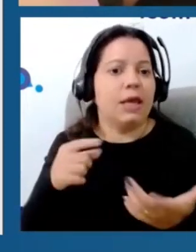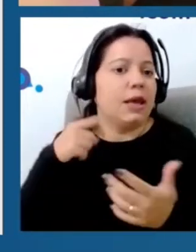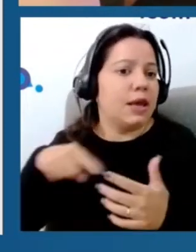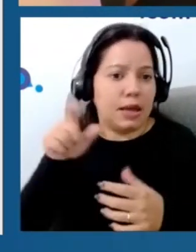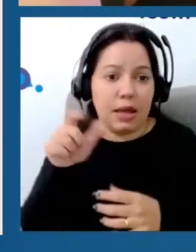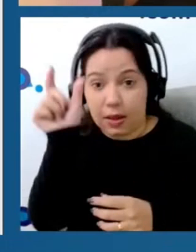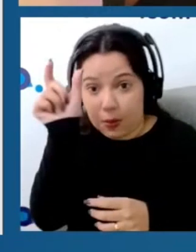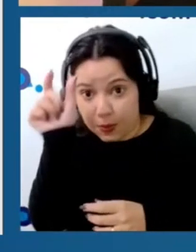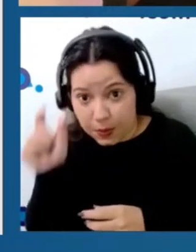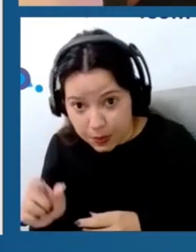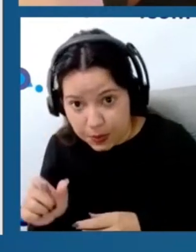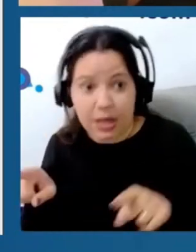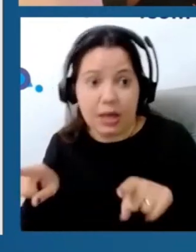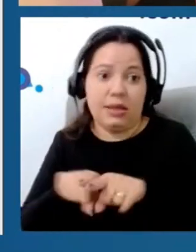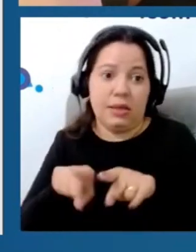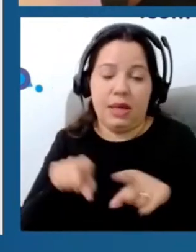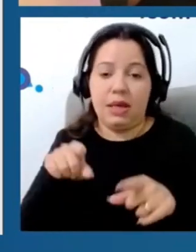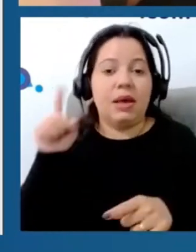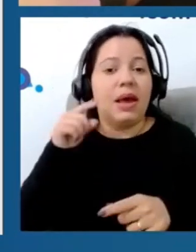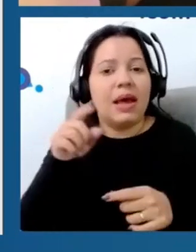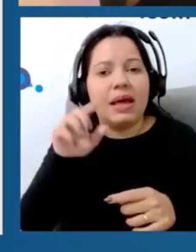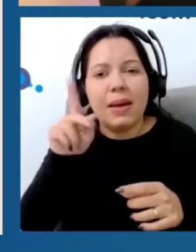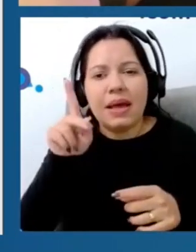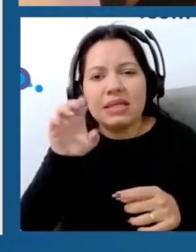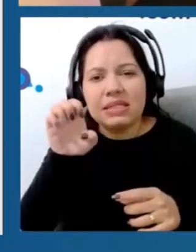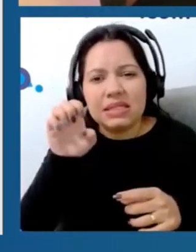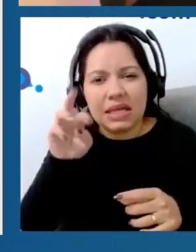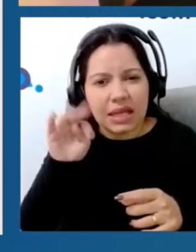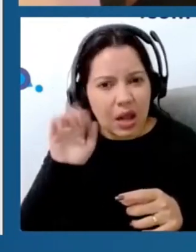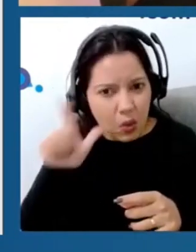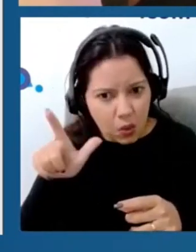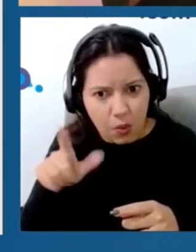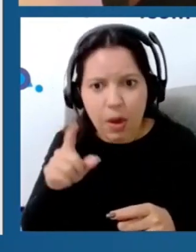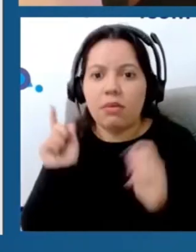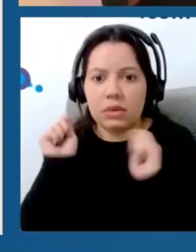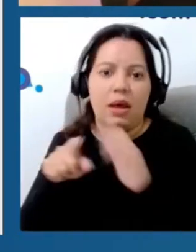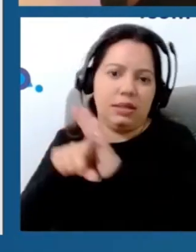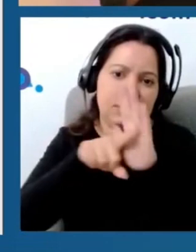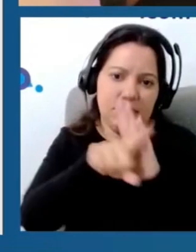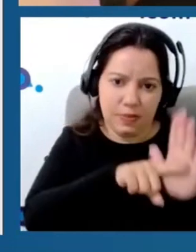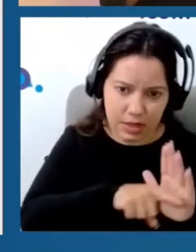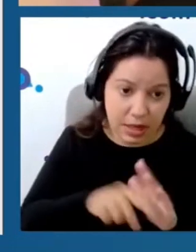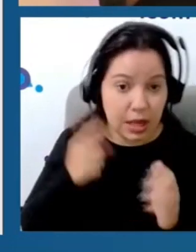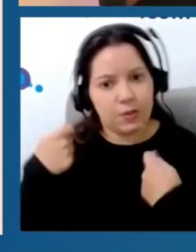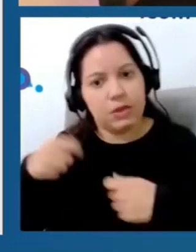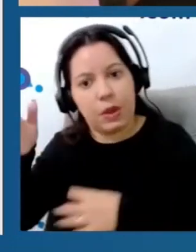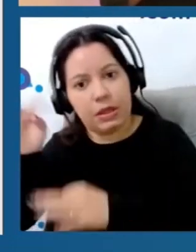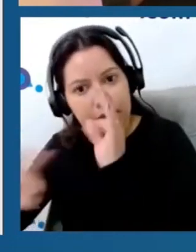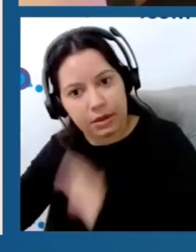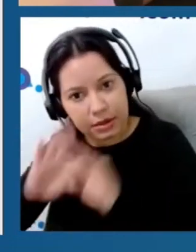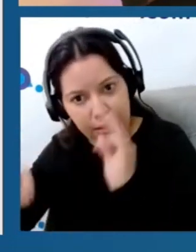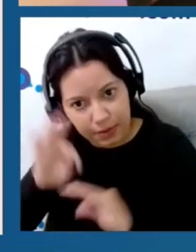central, que a gente pode detectar através de avaliação por meio de QSTs, eu preciso de tratamentos que tenham